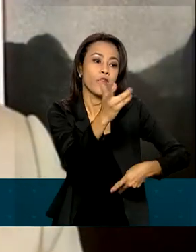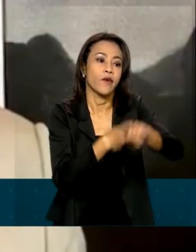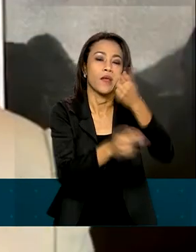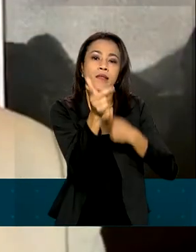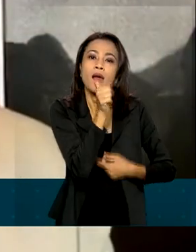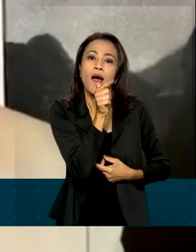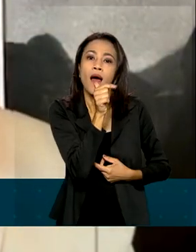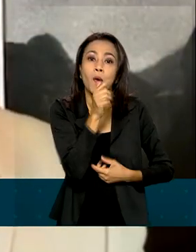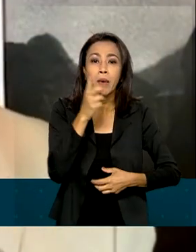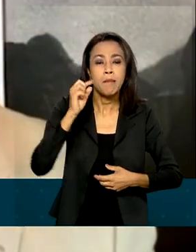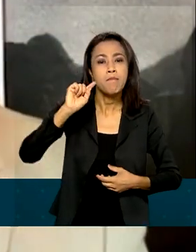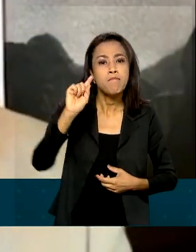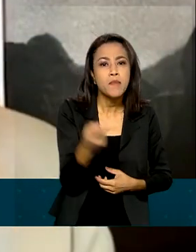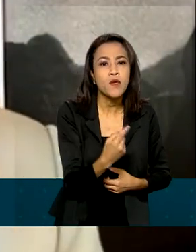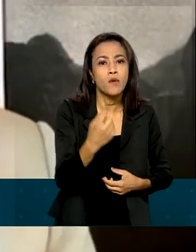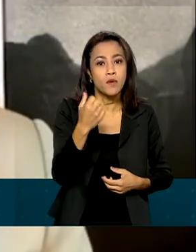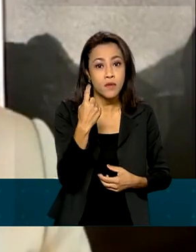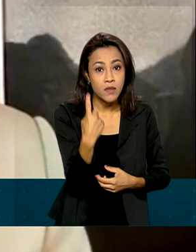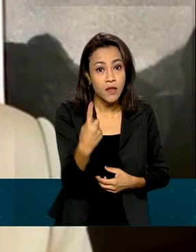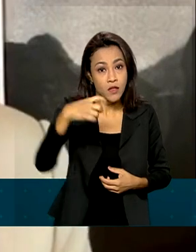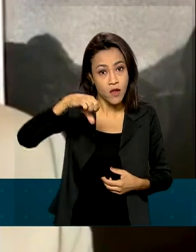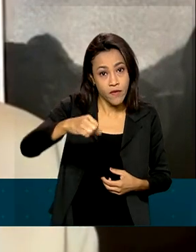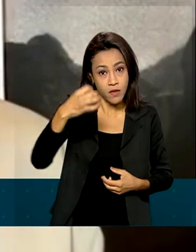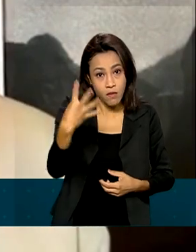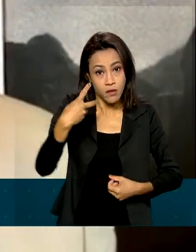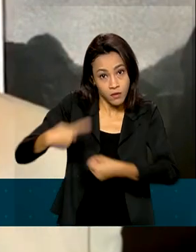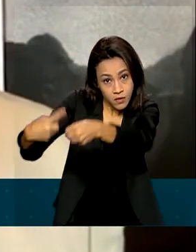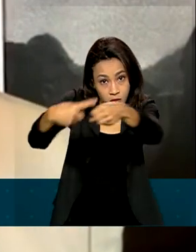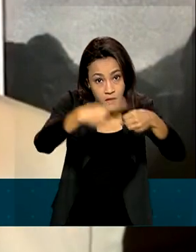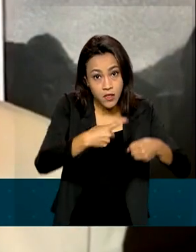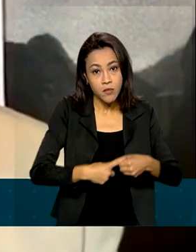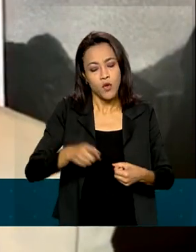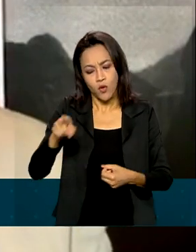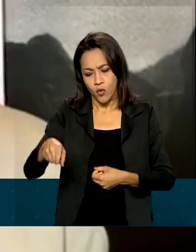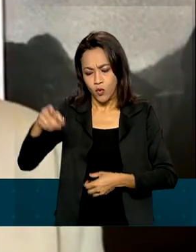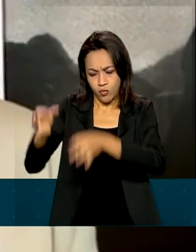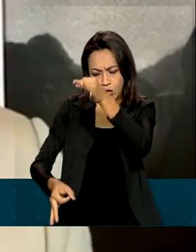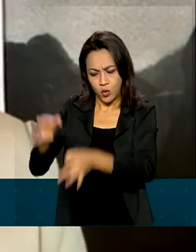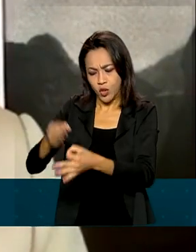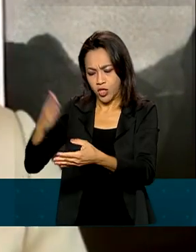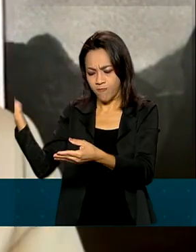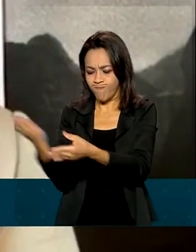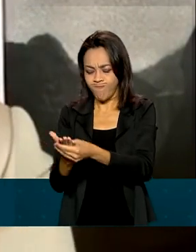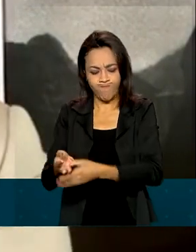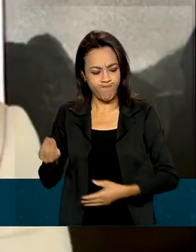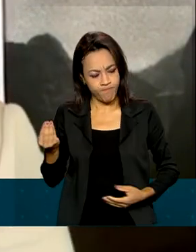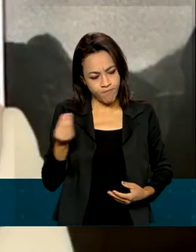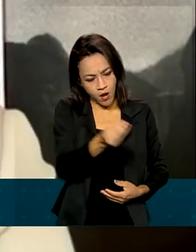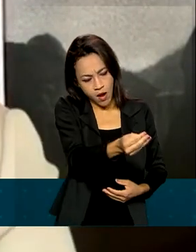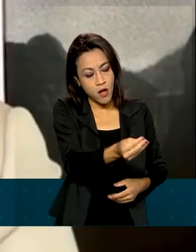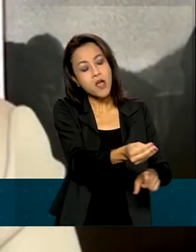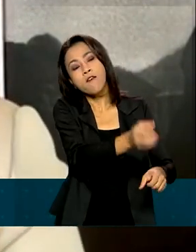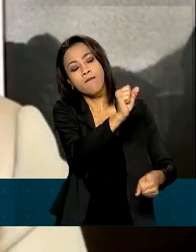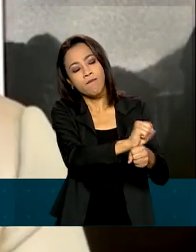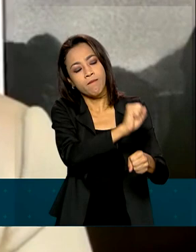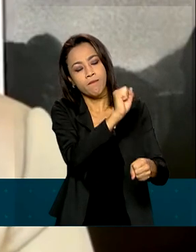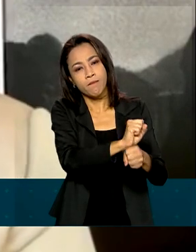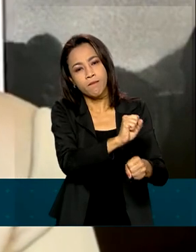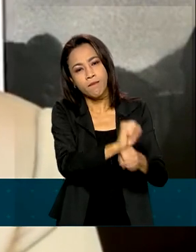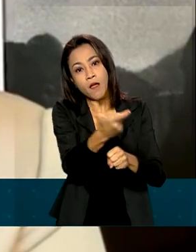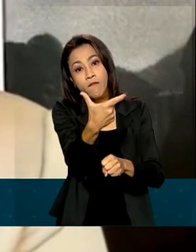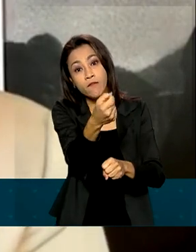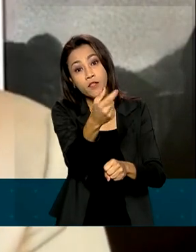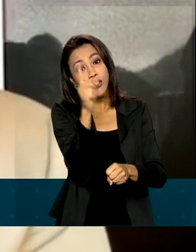esses 1.194 municípios, têm, a partir da notificação, 20 dias para apresentarem